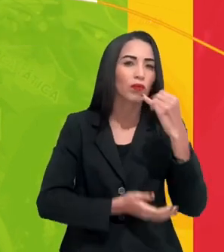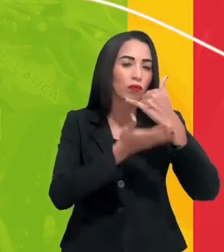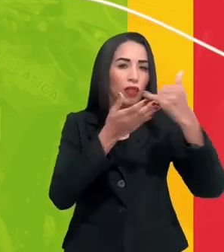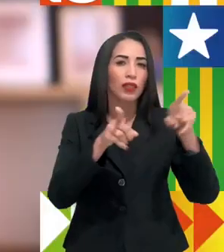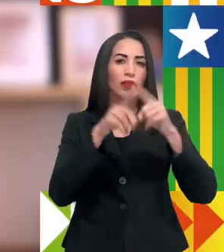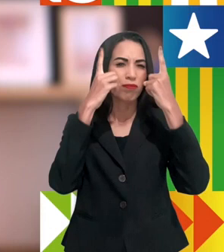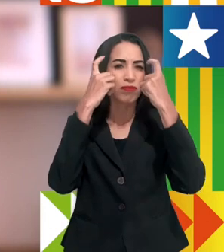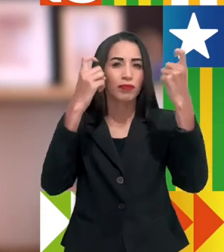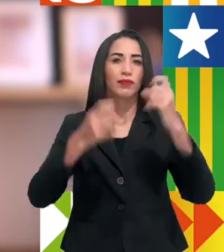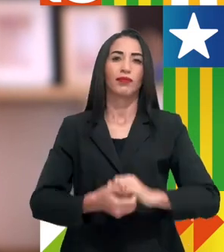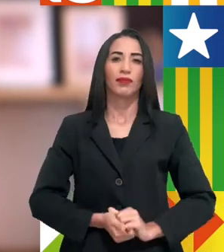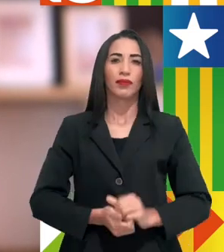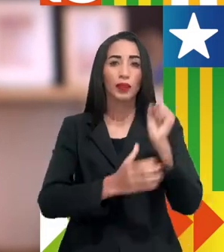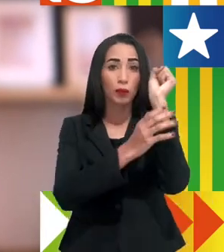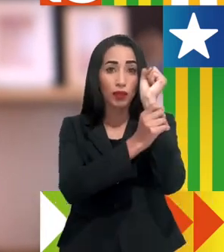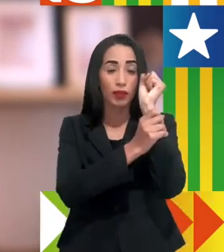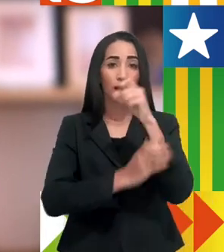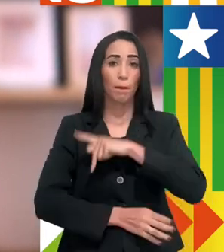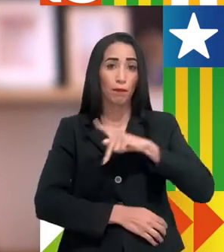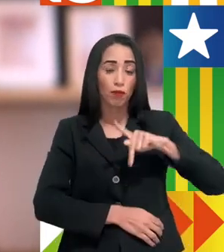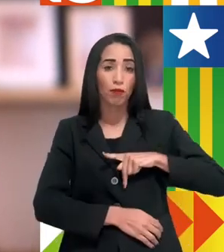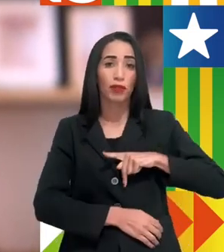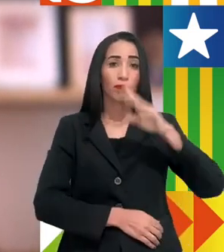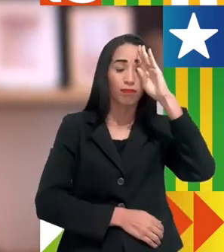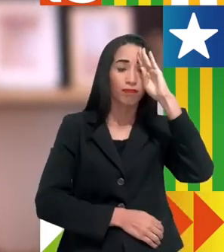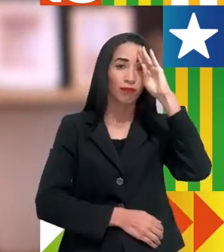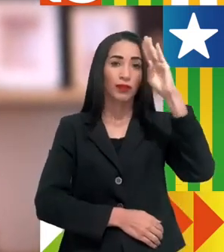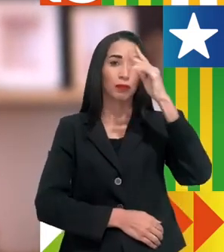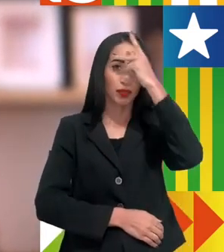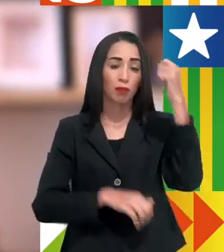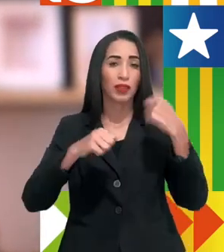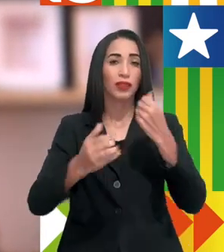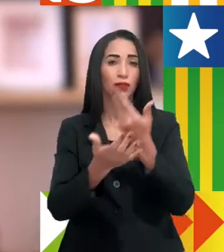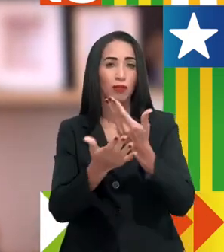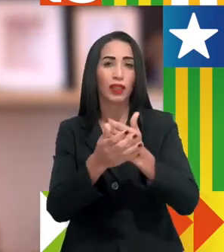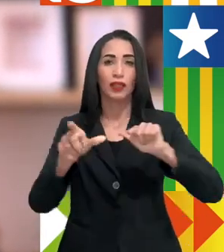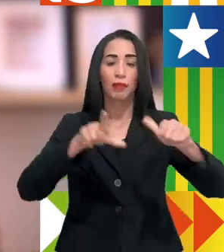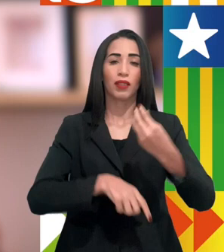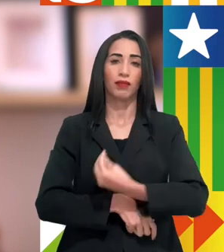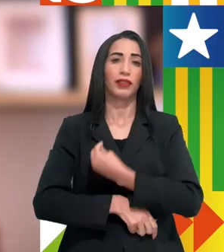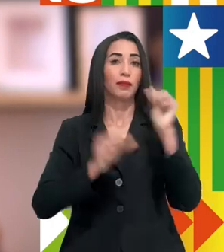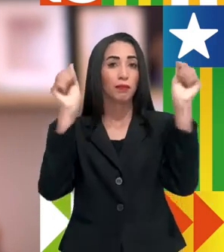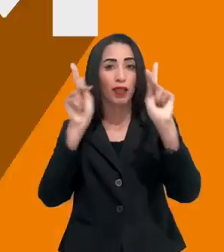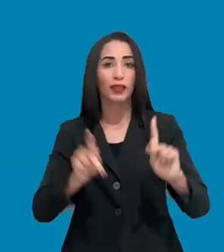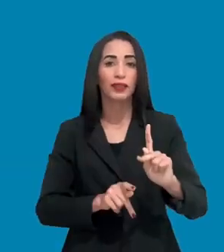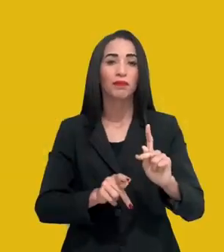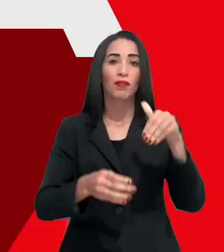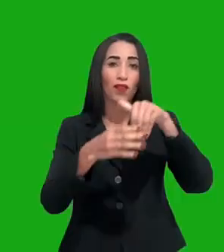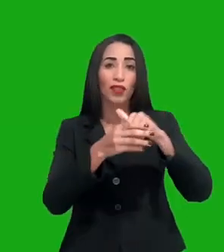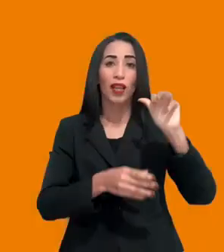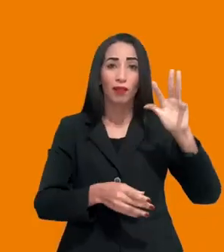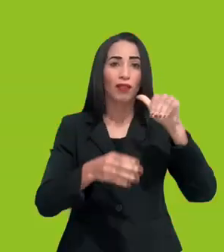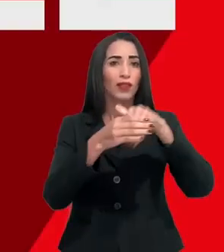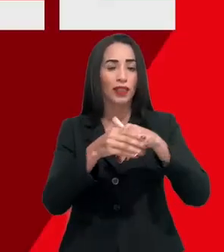da violência. A segurança pública é prioridade. As pessoas precisam para trabalhar, estudar e viver em paz. Quem vota